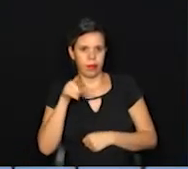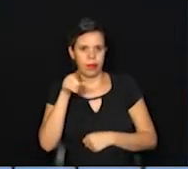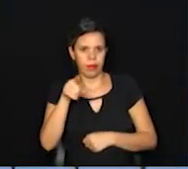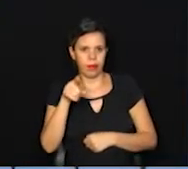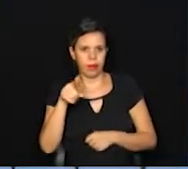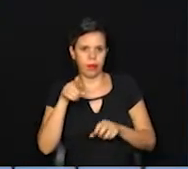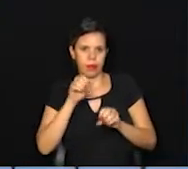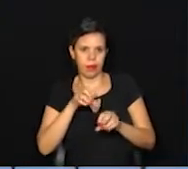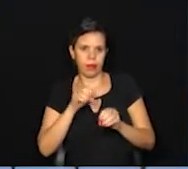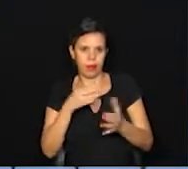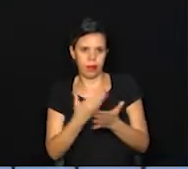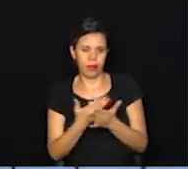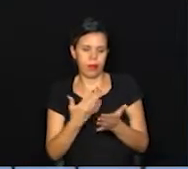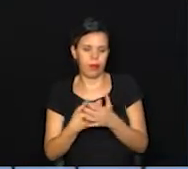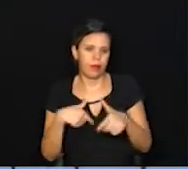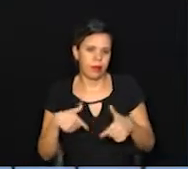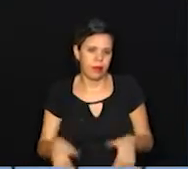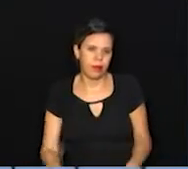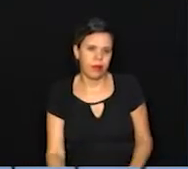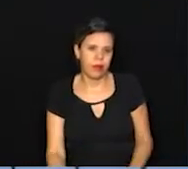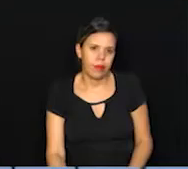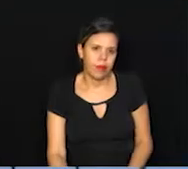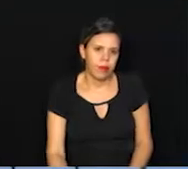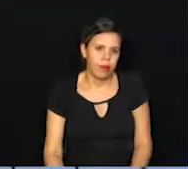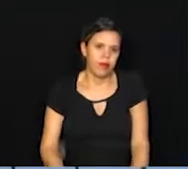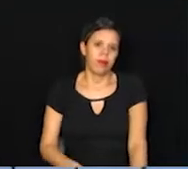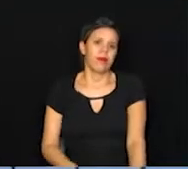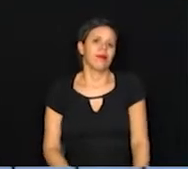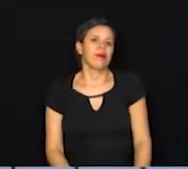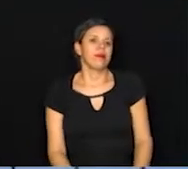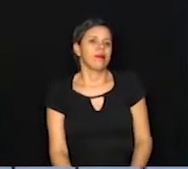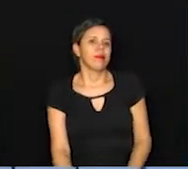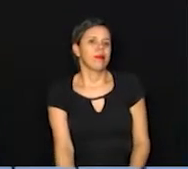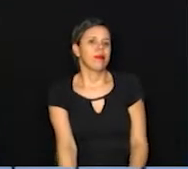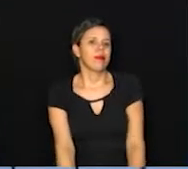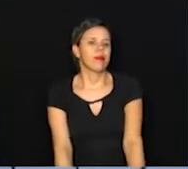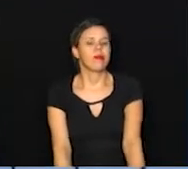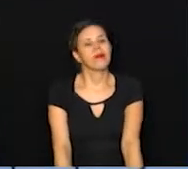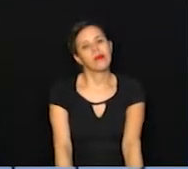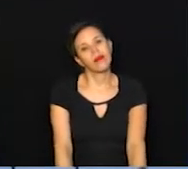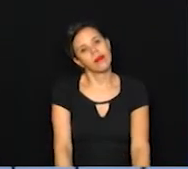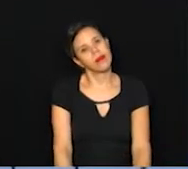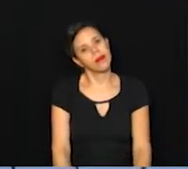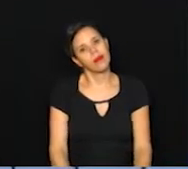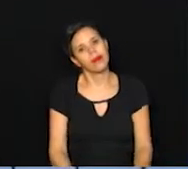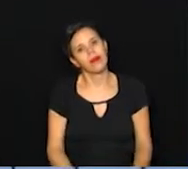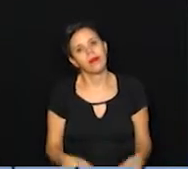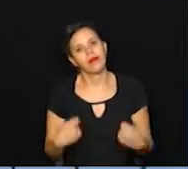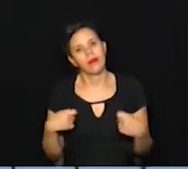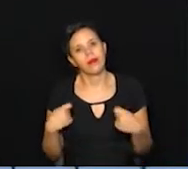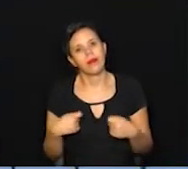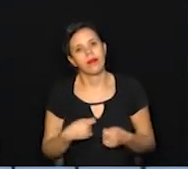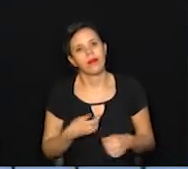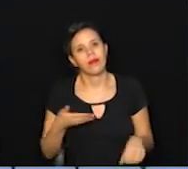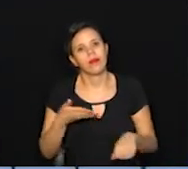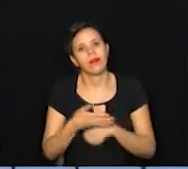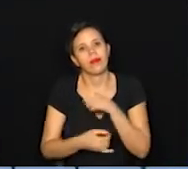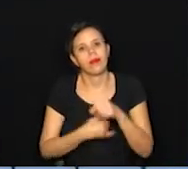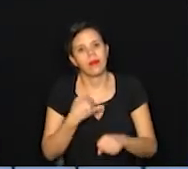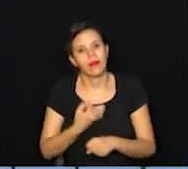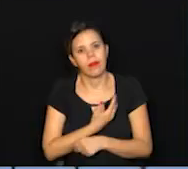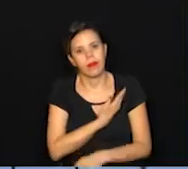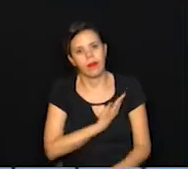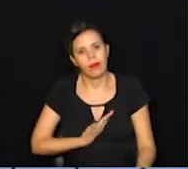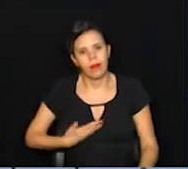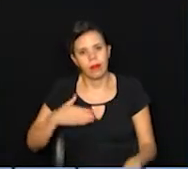você dá aula. É uma das regras. Para isso, você tem que primeiro entrar no site do